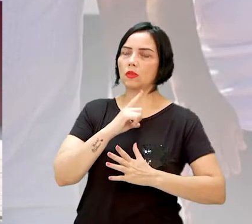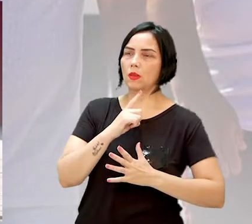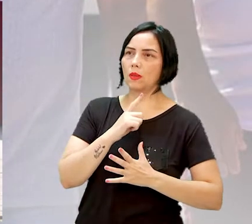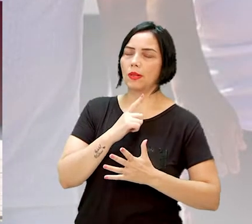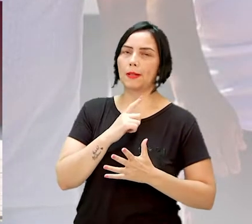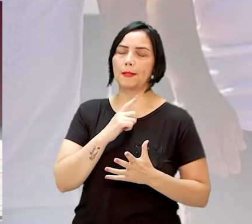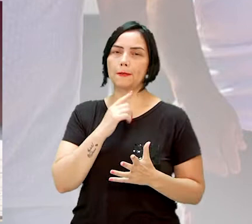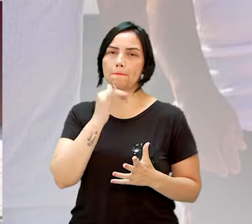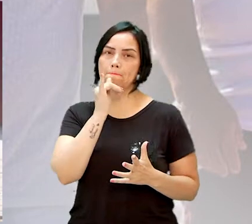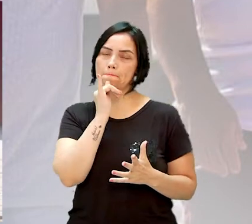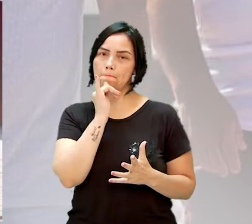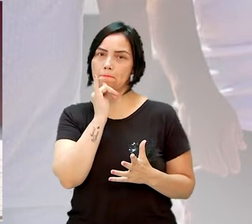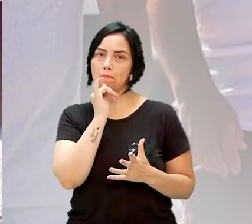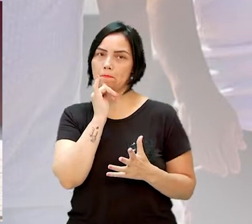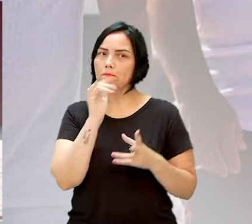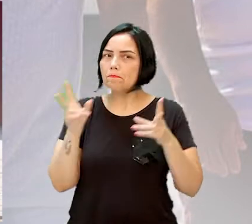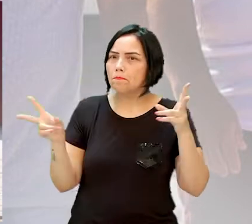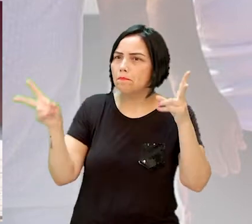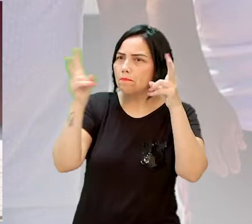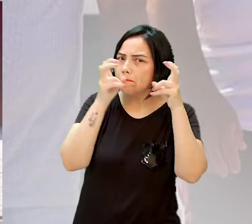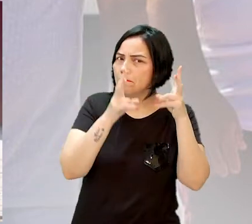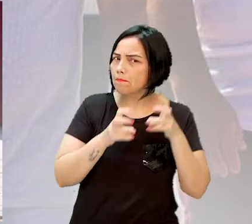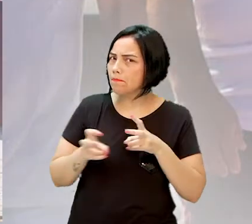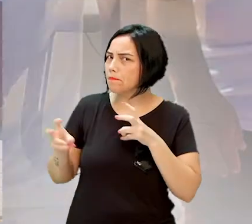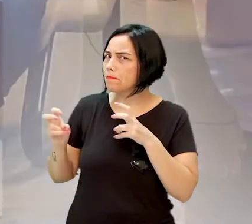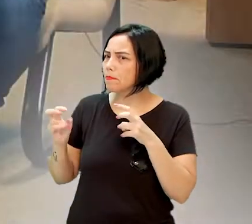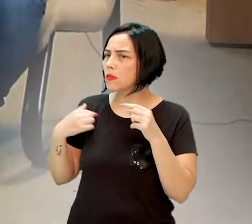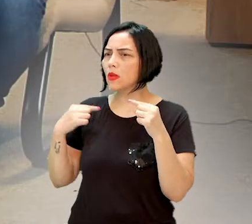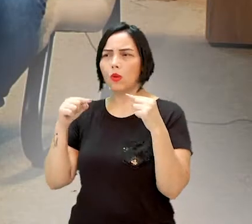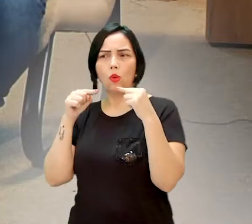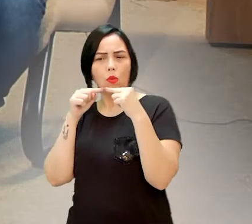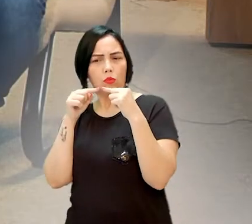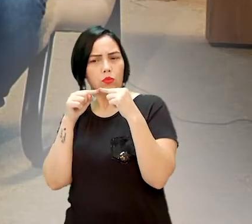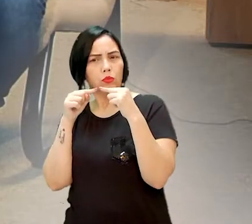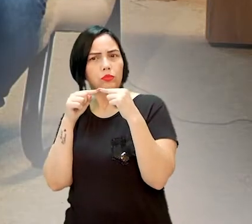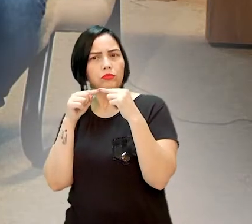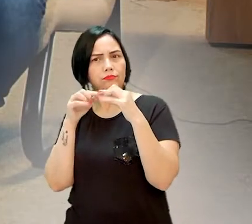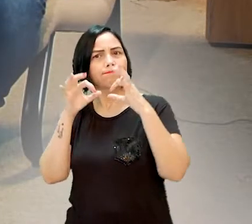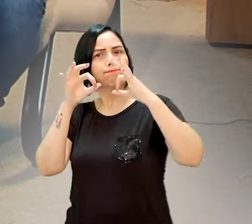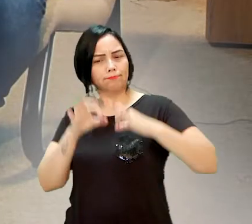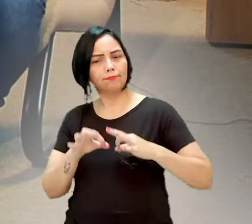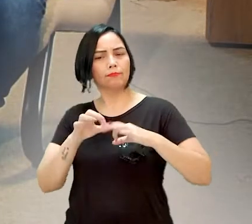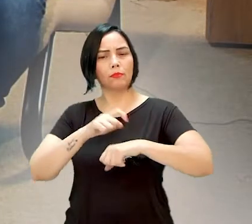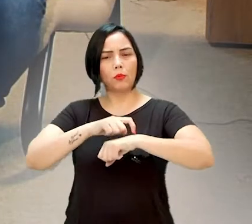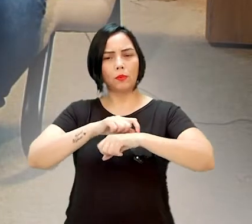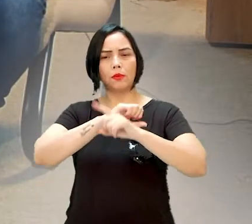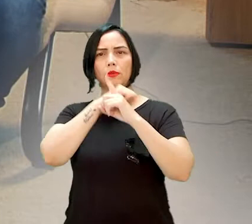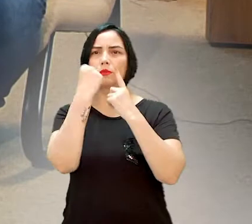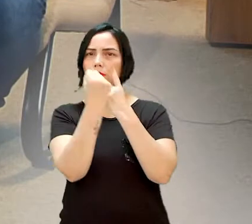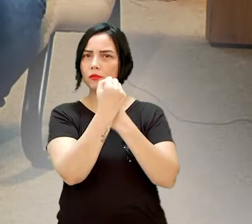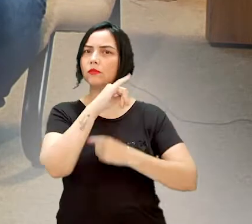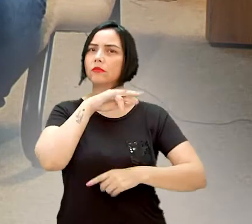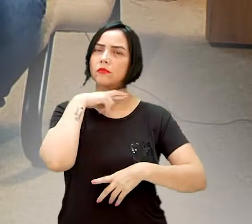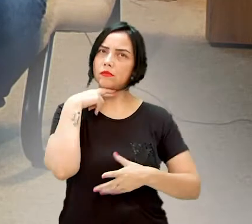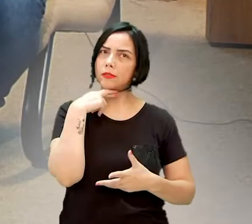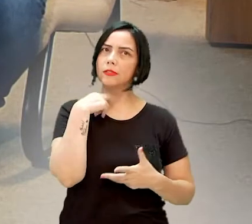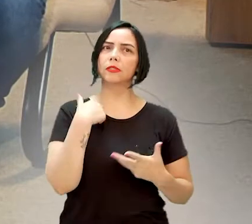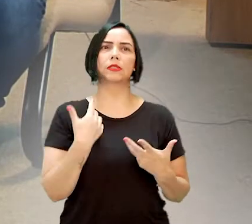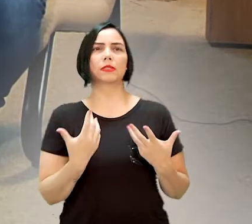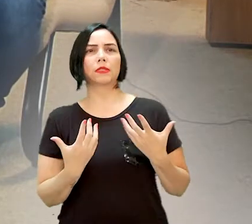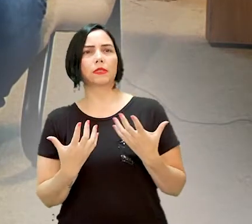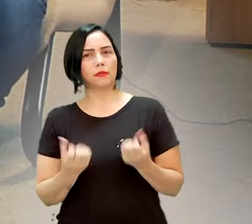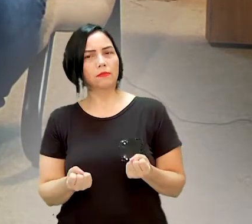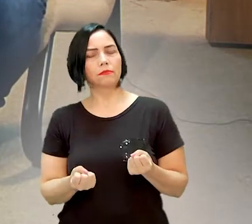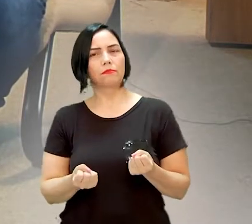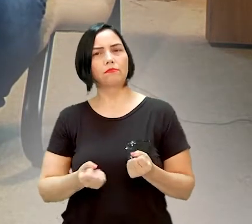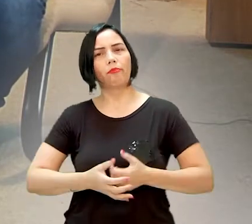tinha o olhar voltado com aquilo que é o anseio no momento social de Jaraguá do Sul, que estava passando, que não